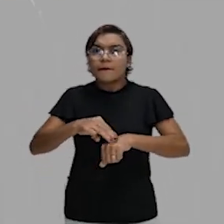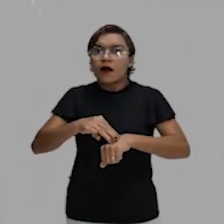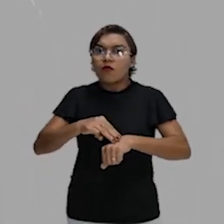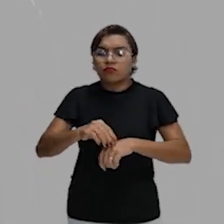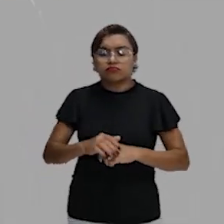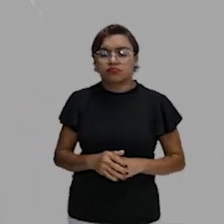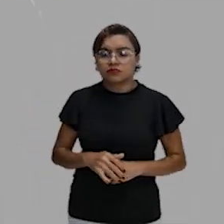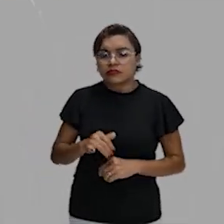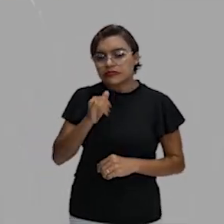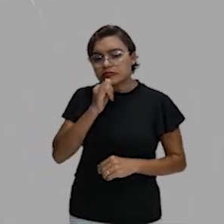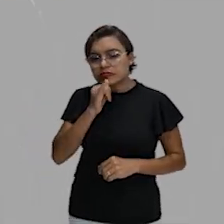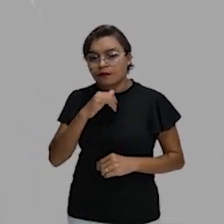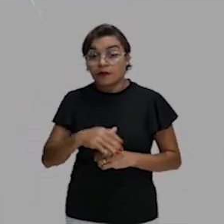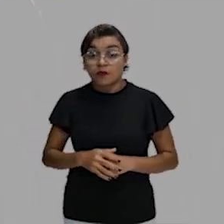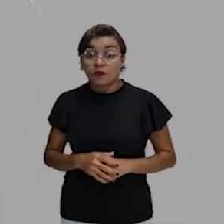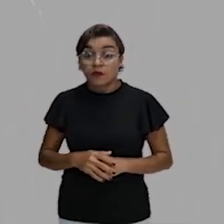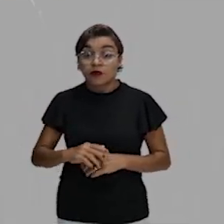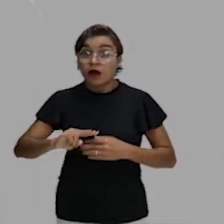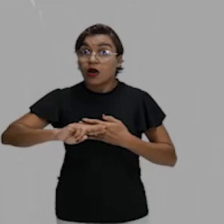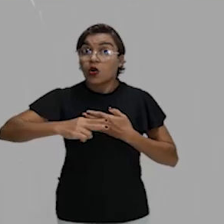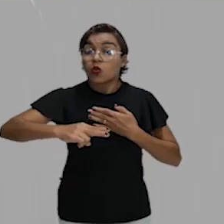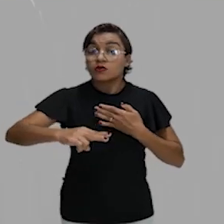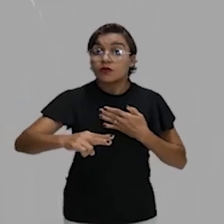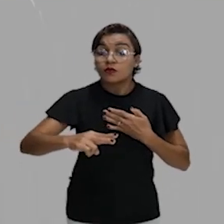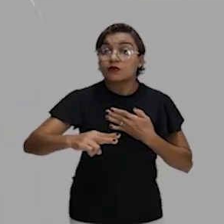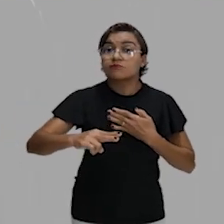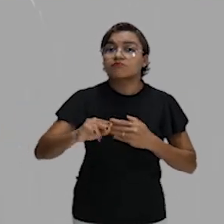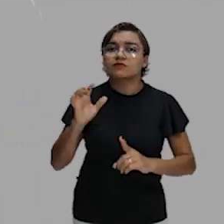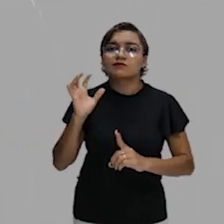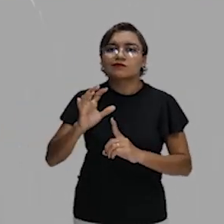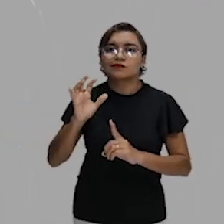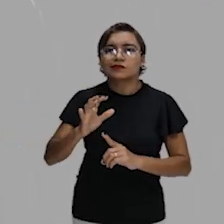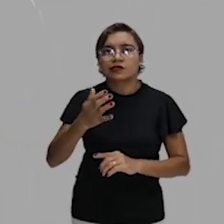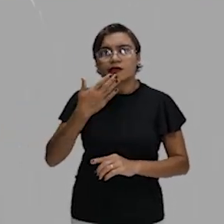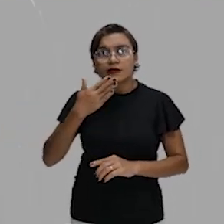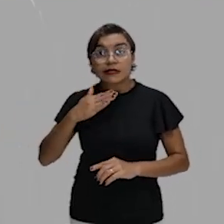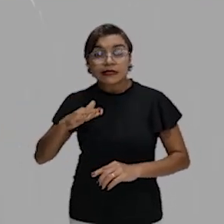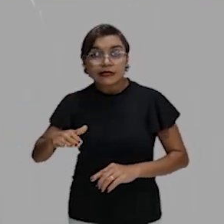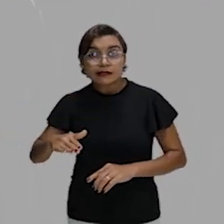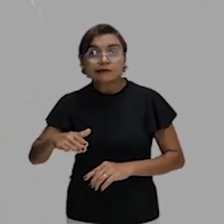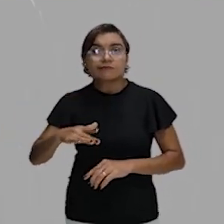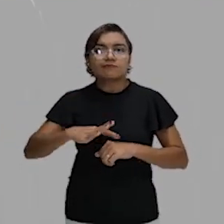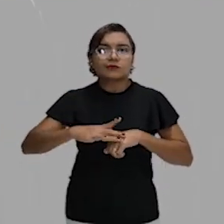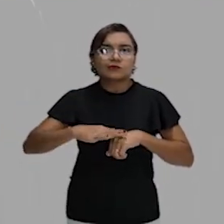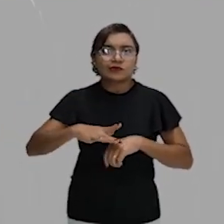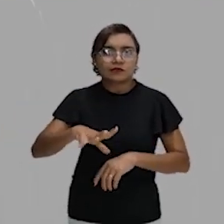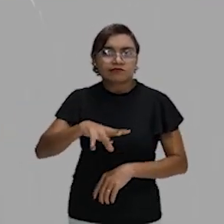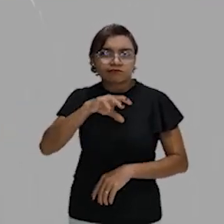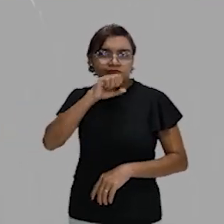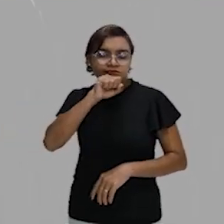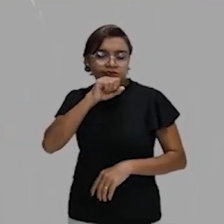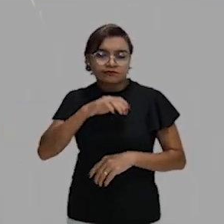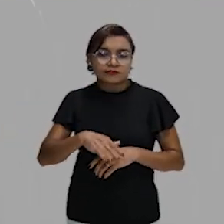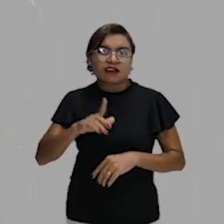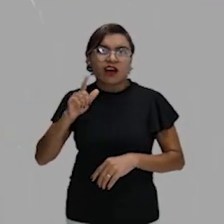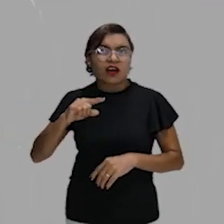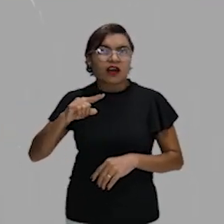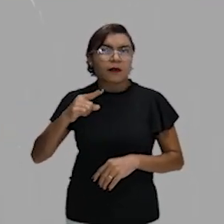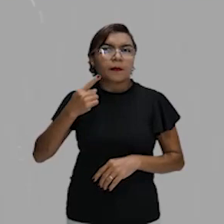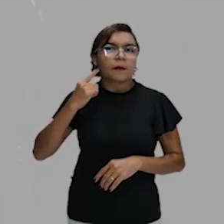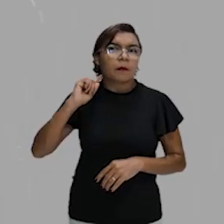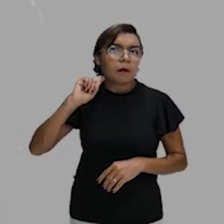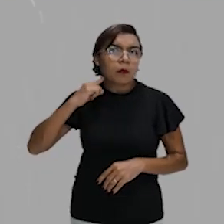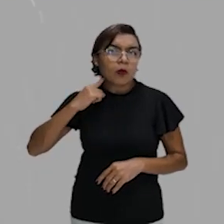é principalmente para crianças, doenças respiratórias e cardiovasculares. Eu estou falando de quê? Eu estou falando de poluição do